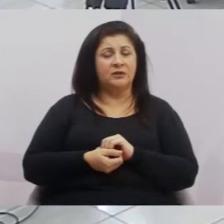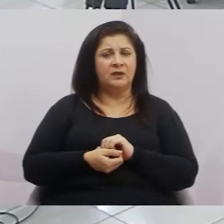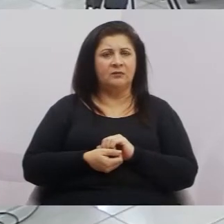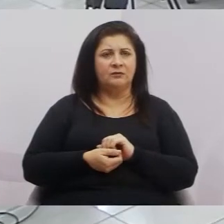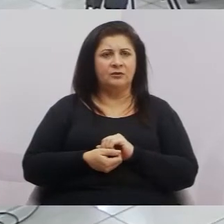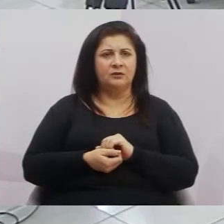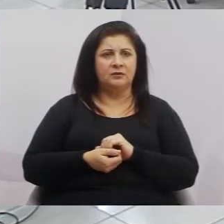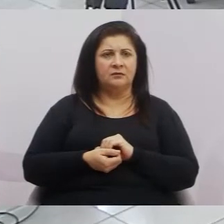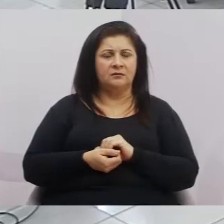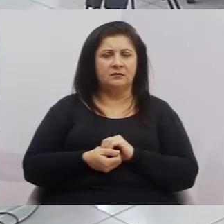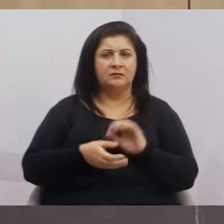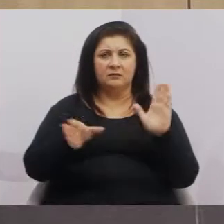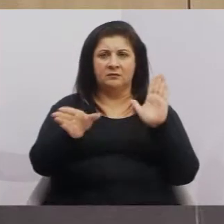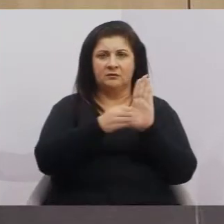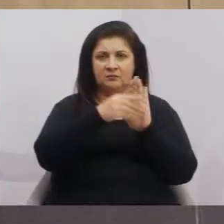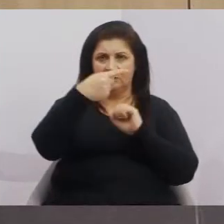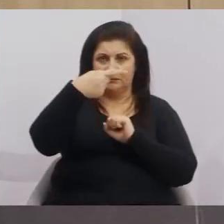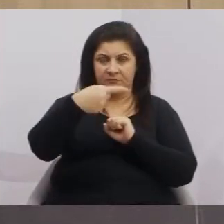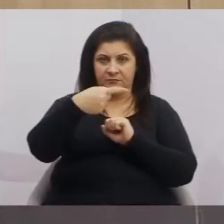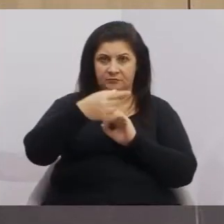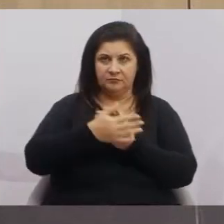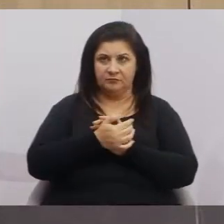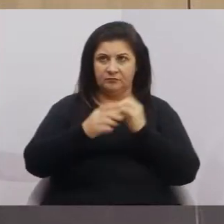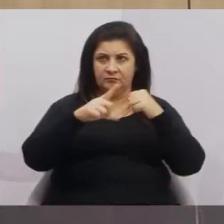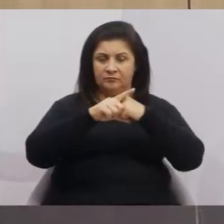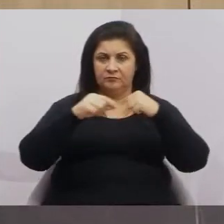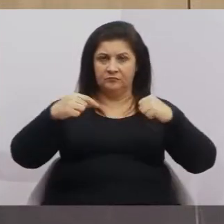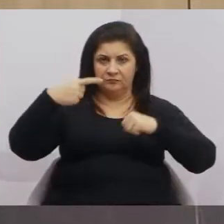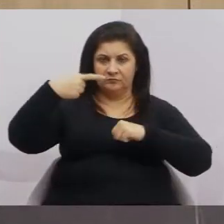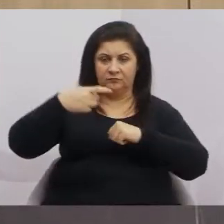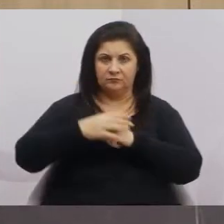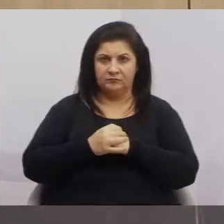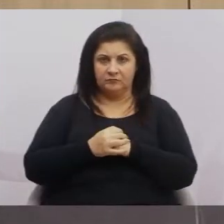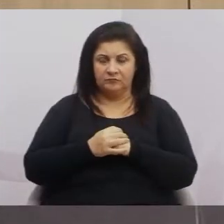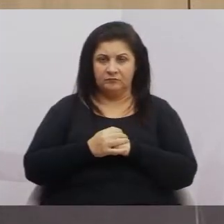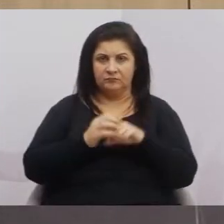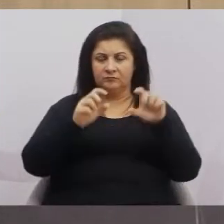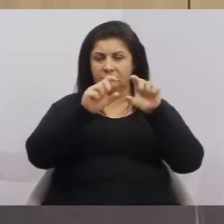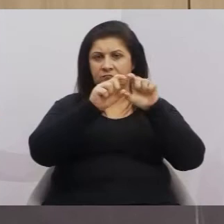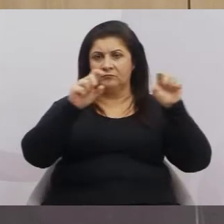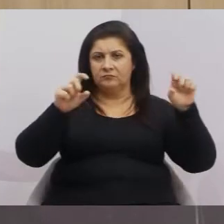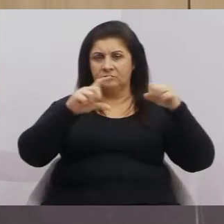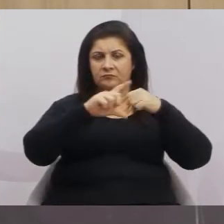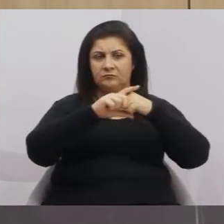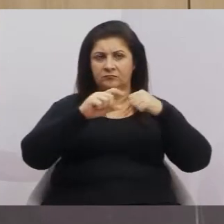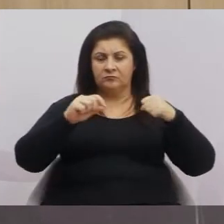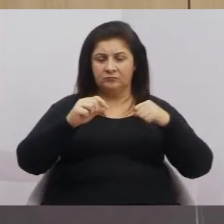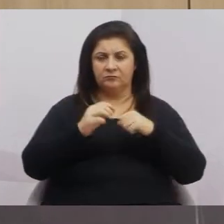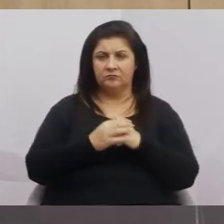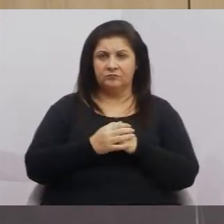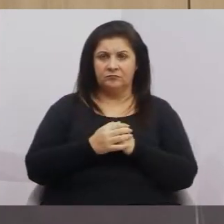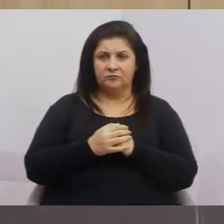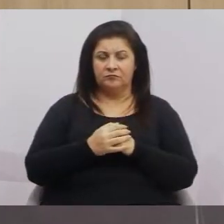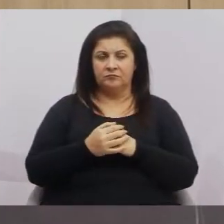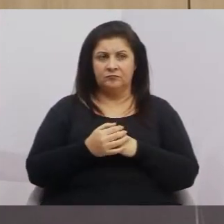Emenda 1. artigo 1º, o capítulo do artigo 70 da resolução